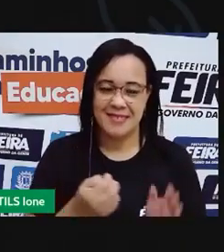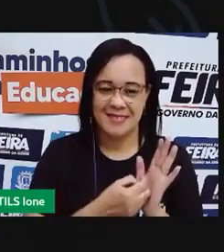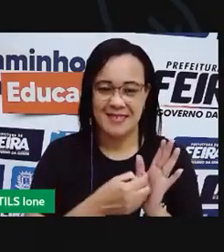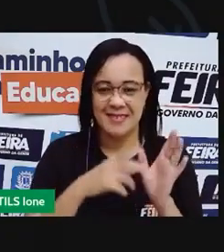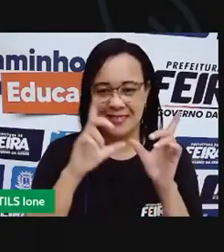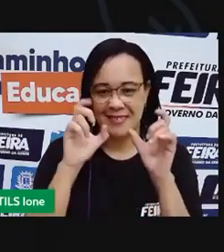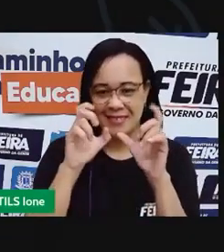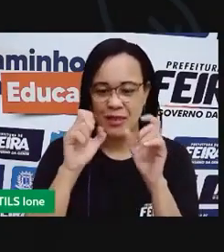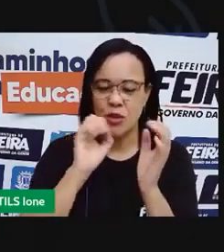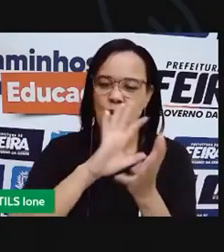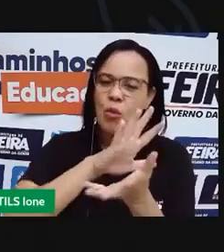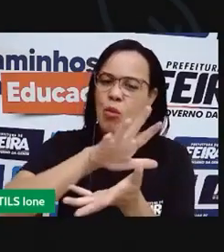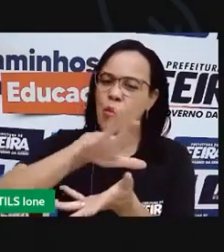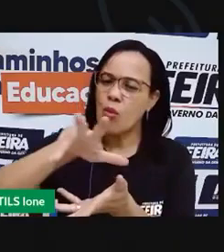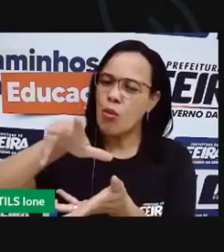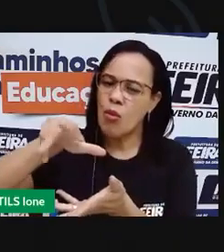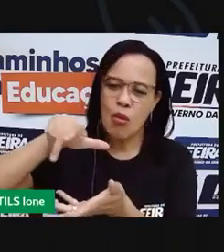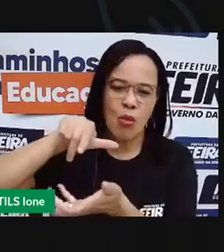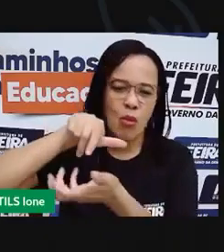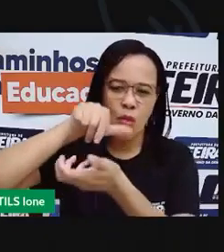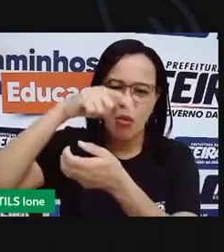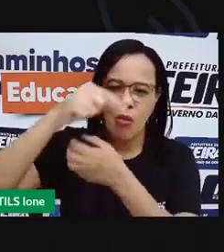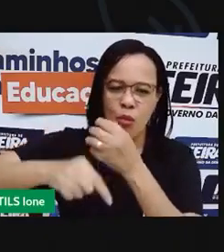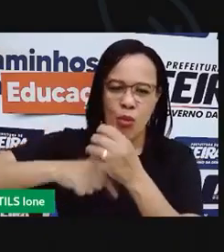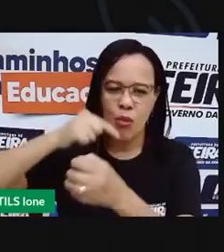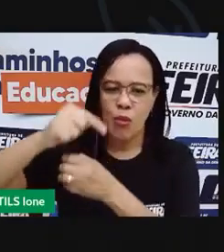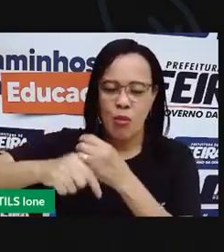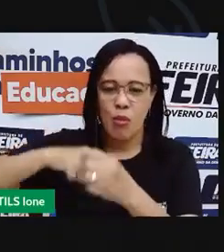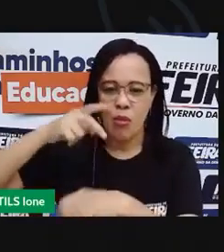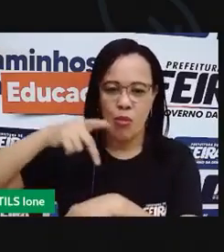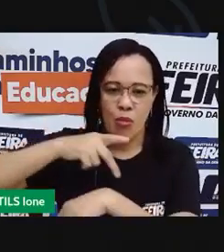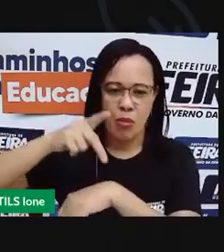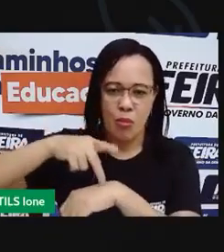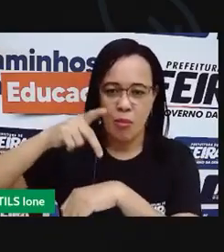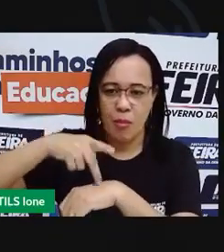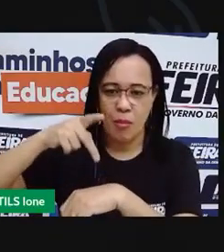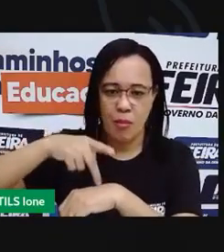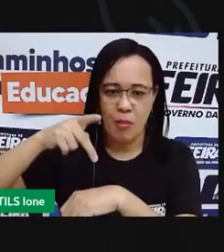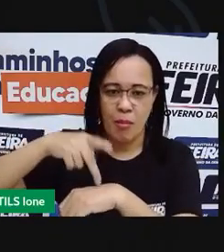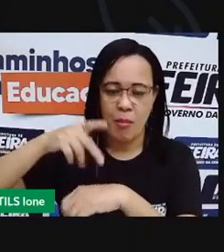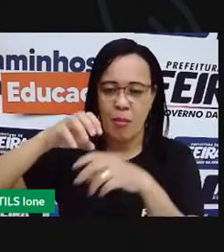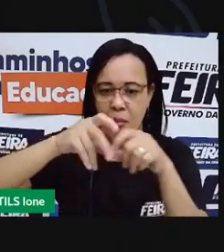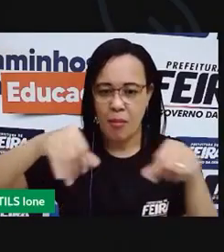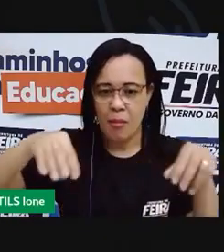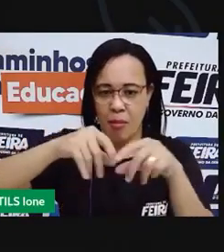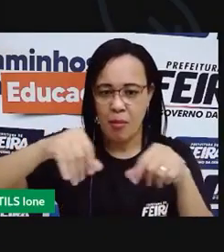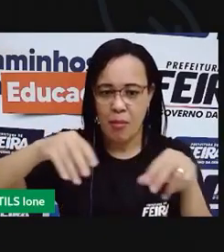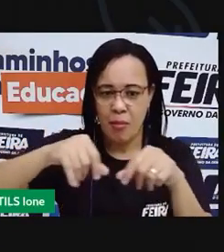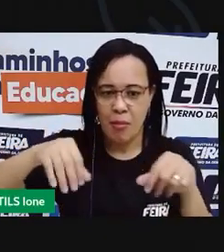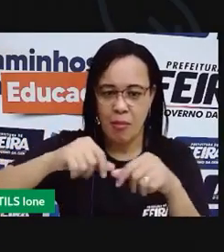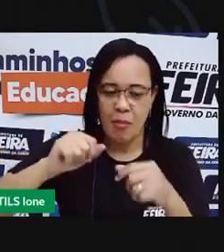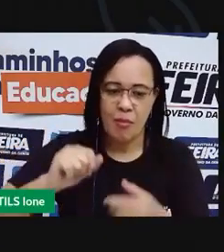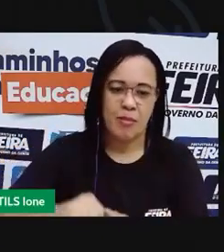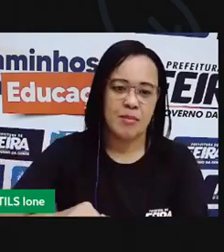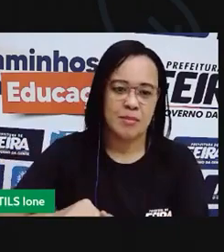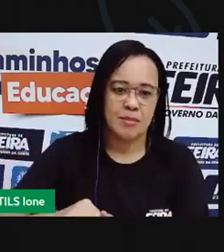O Mundo Inteiro. A rocha, a pedra, a areia e o peixe.